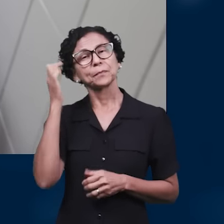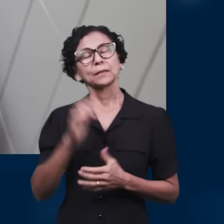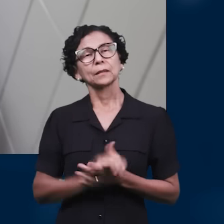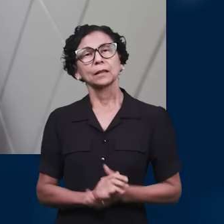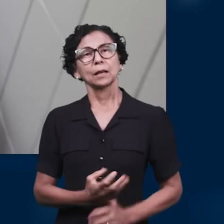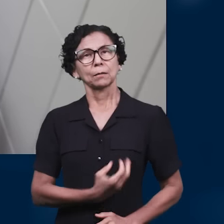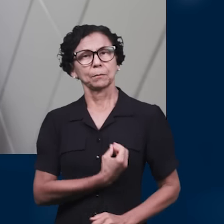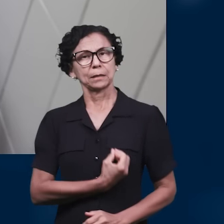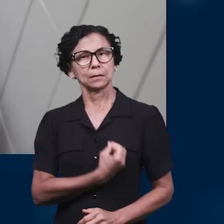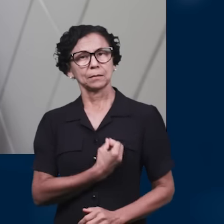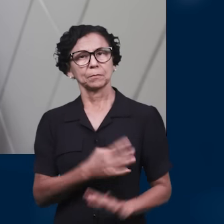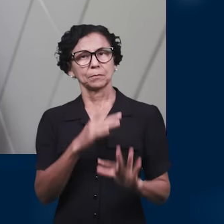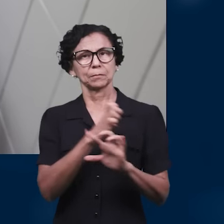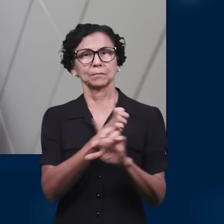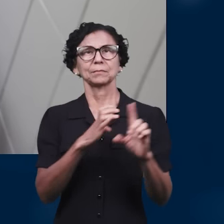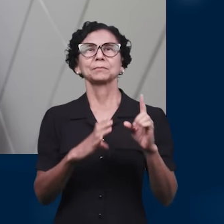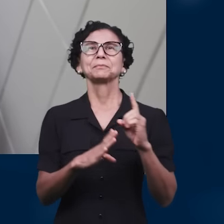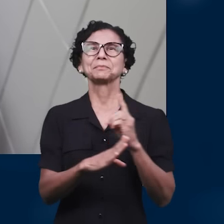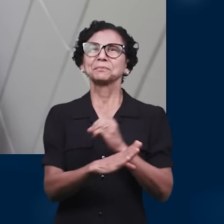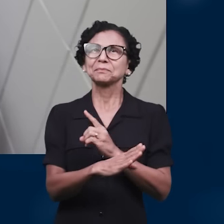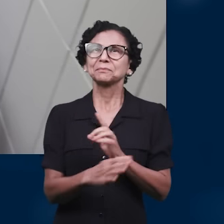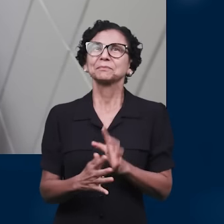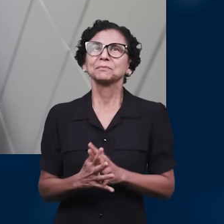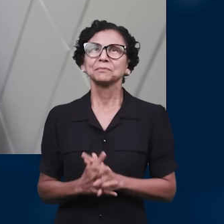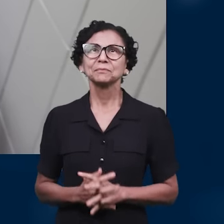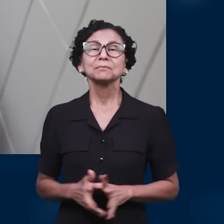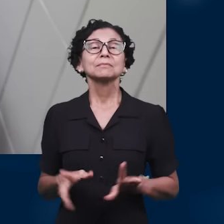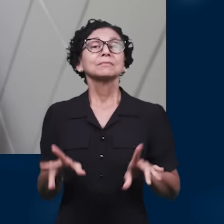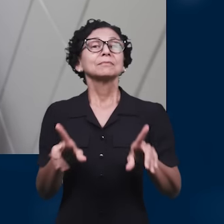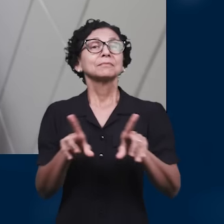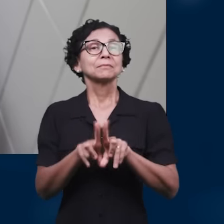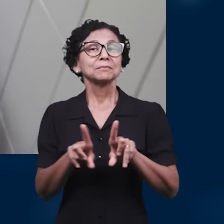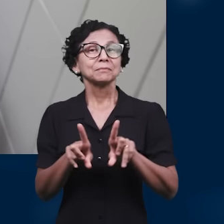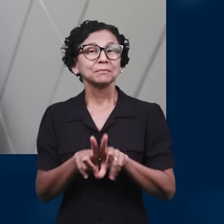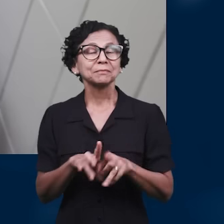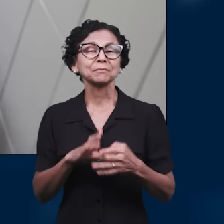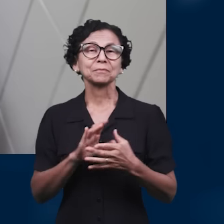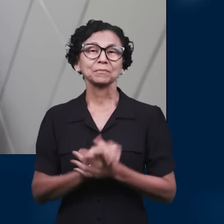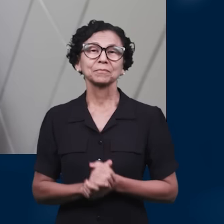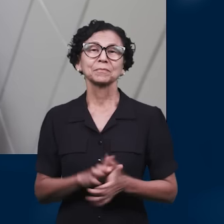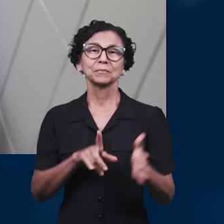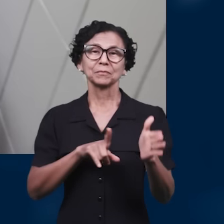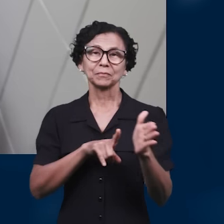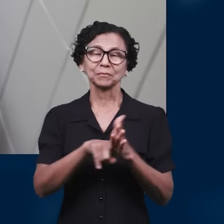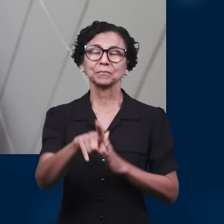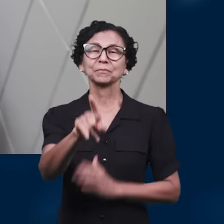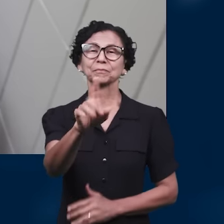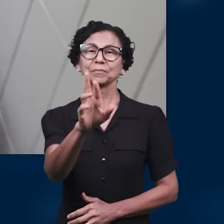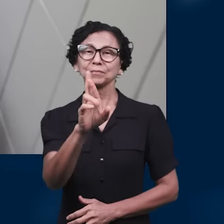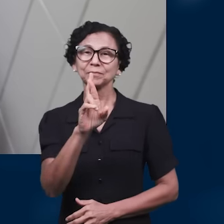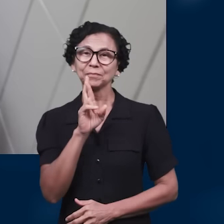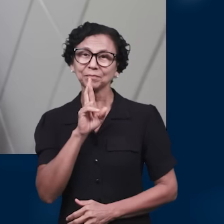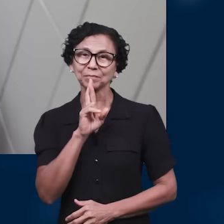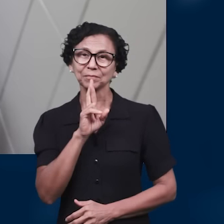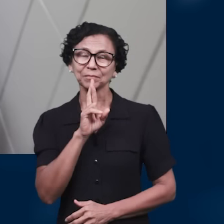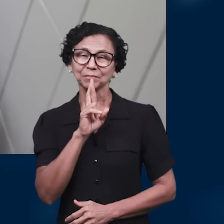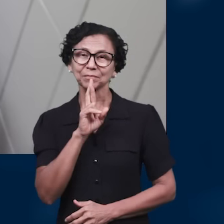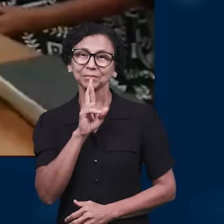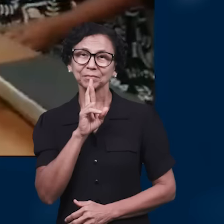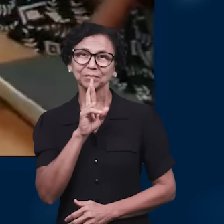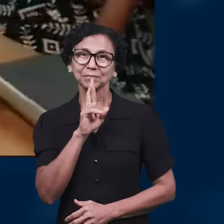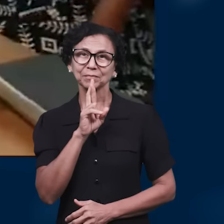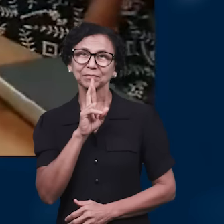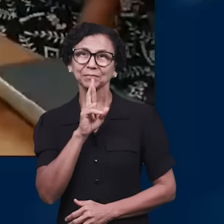ativamente da Escola Bíblica Dominical, inclusive, respondendo as perguntas a cada domingo.